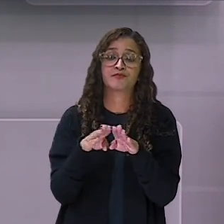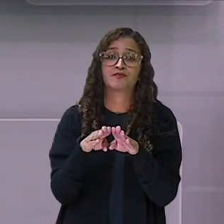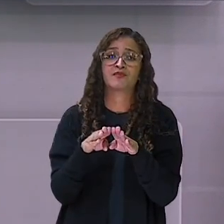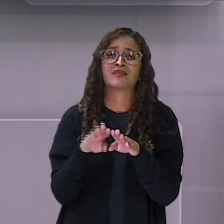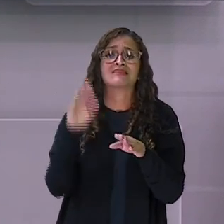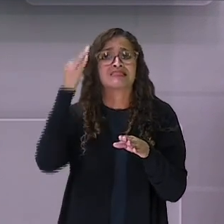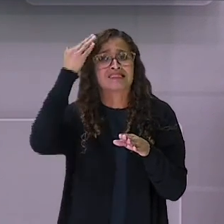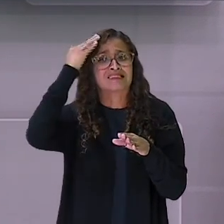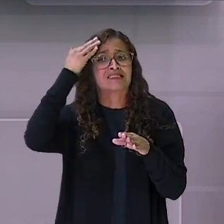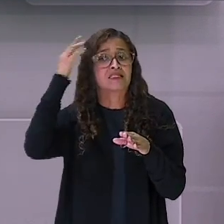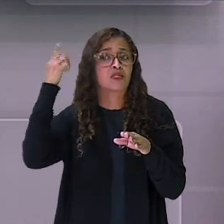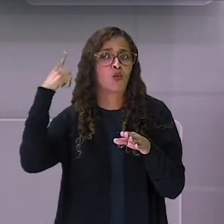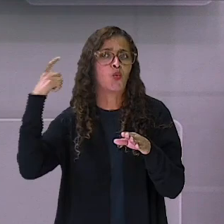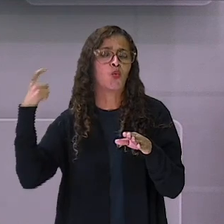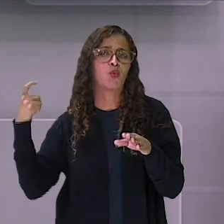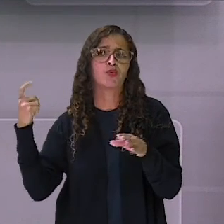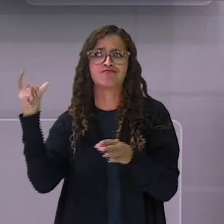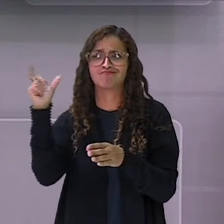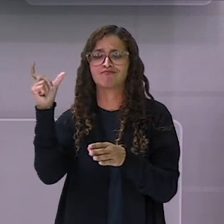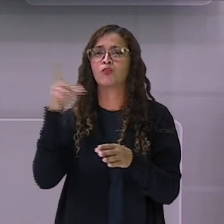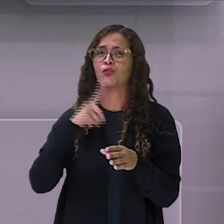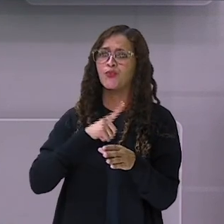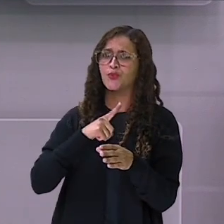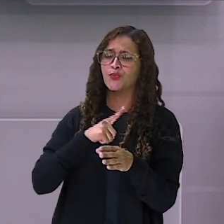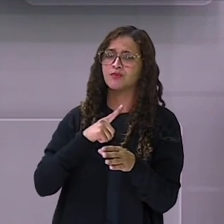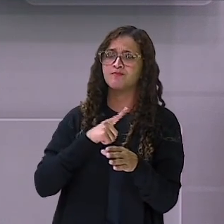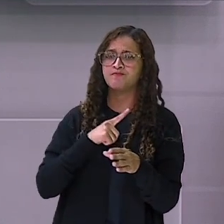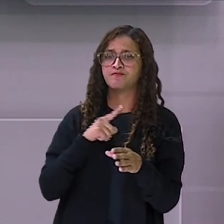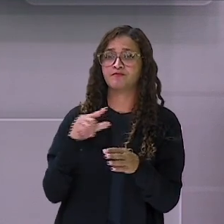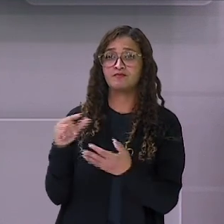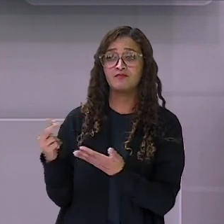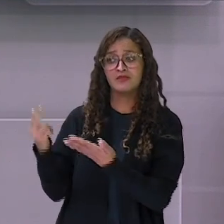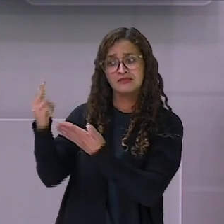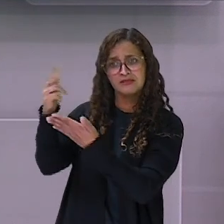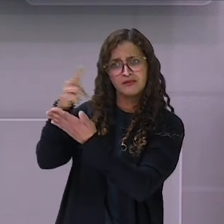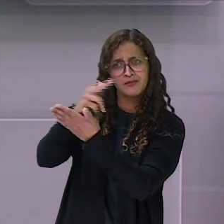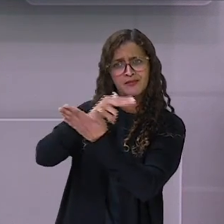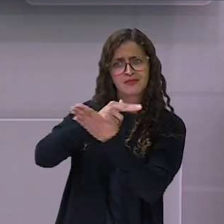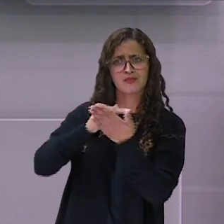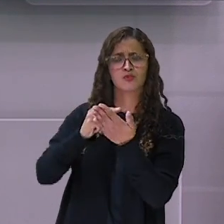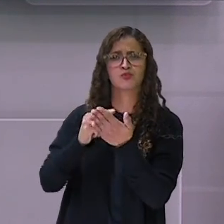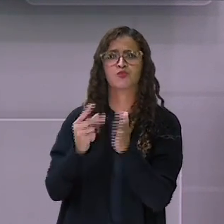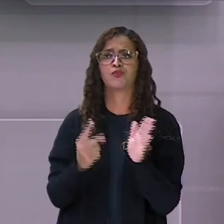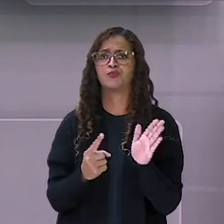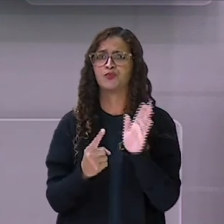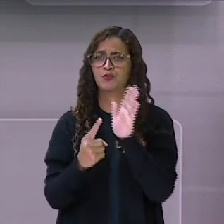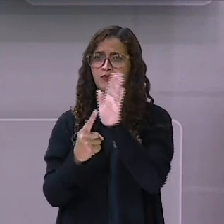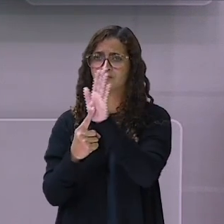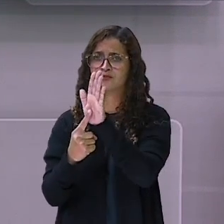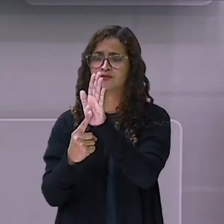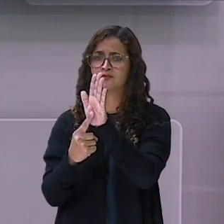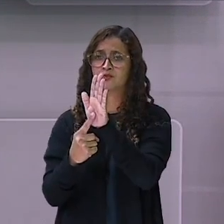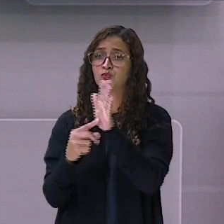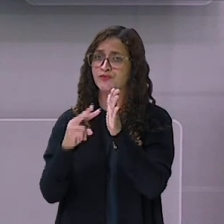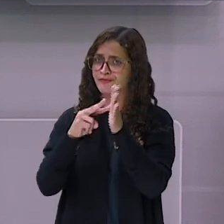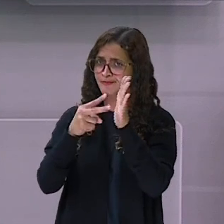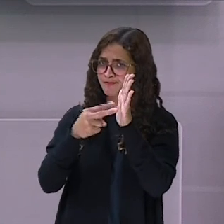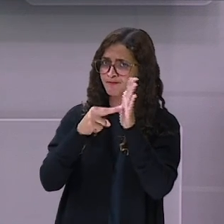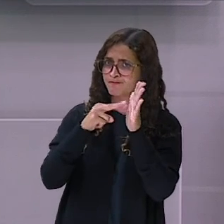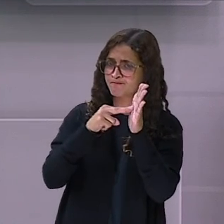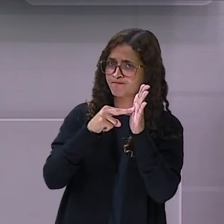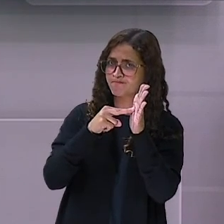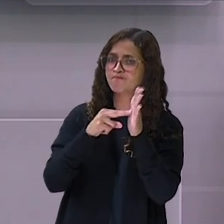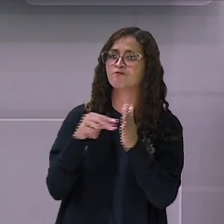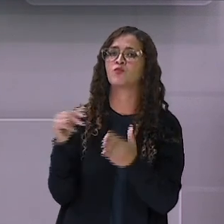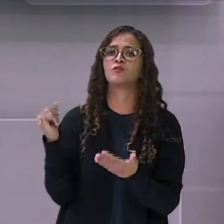bom, não é? E descobrindo esses sons. O que significa ir aprendendo. Tem